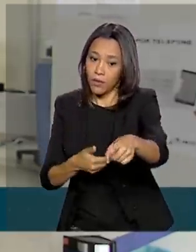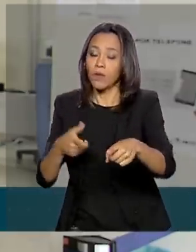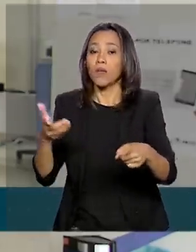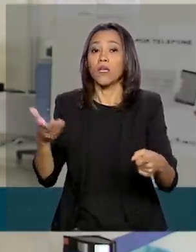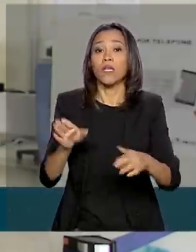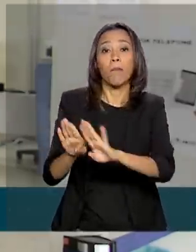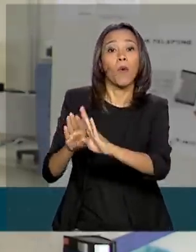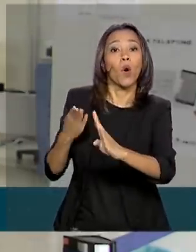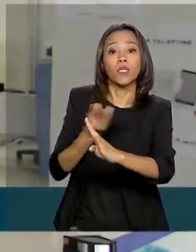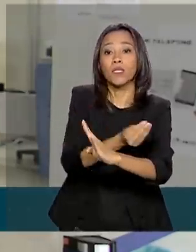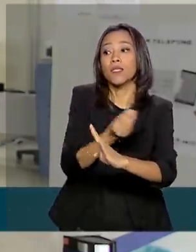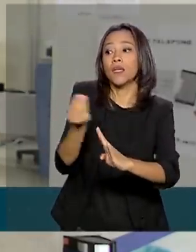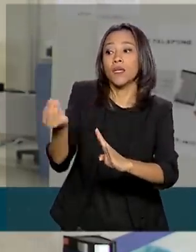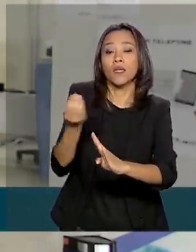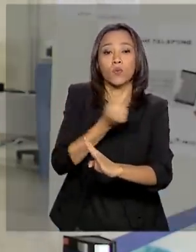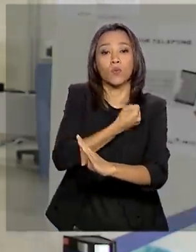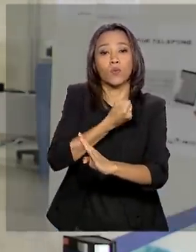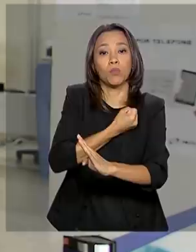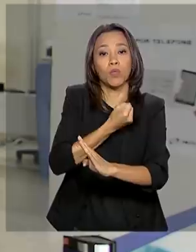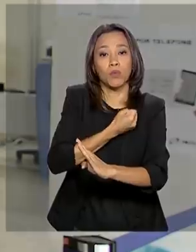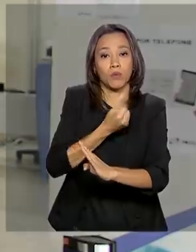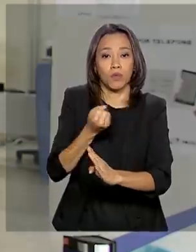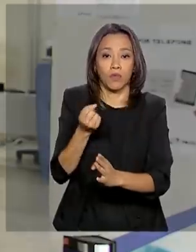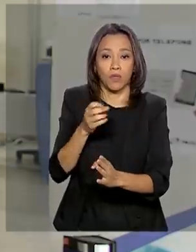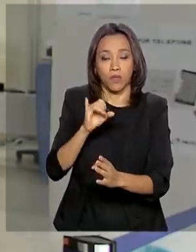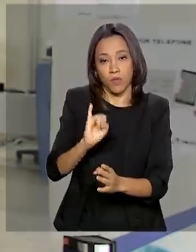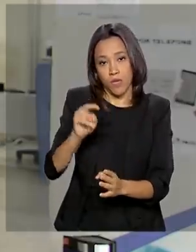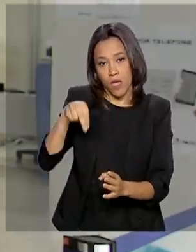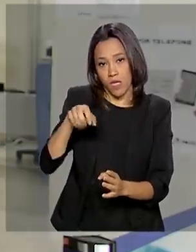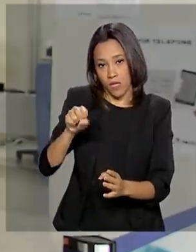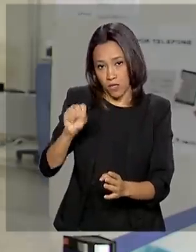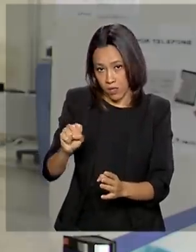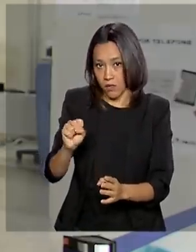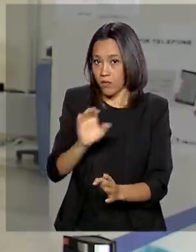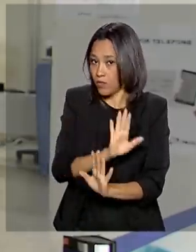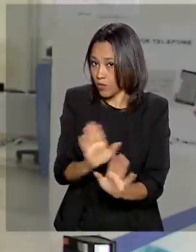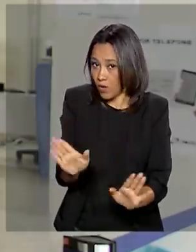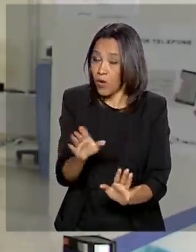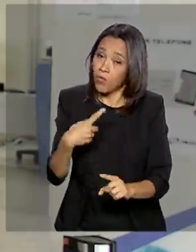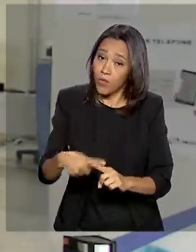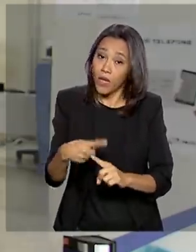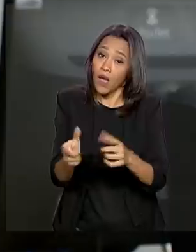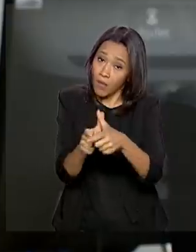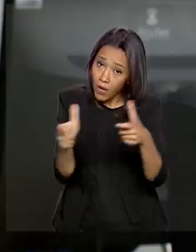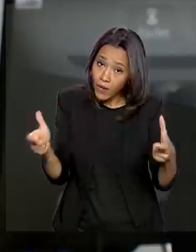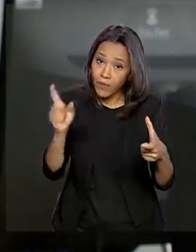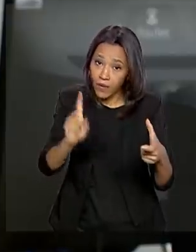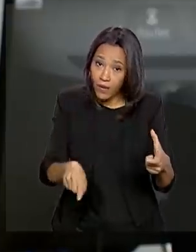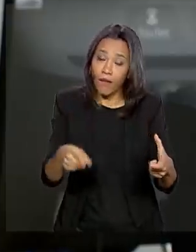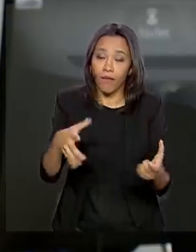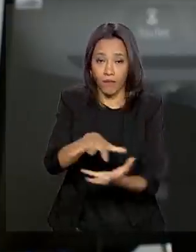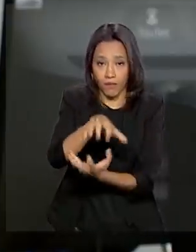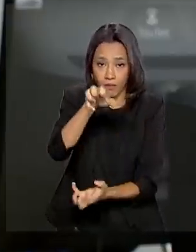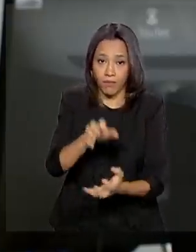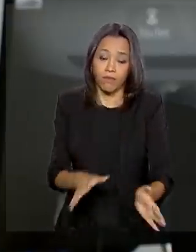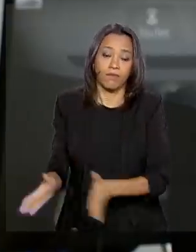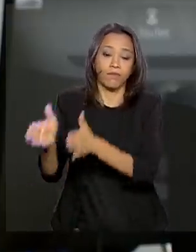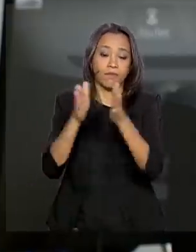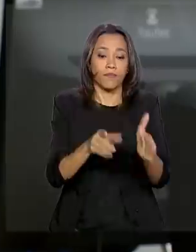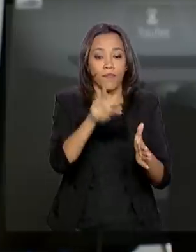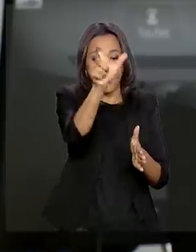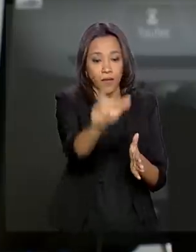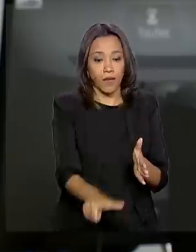portaria a senha do meu INSS para facilitar as pessoas, porque o nosso grande público também é público de risco. O Instituto já analisa